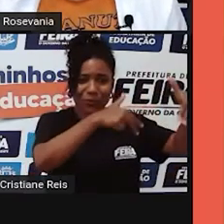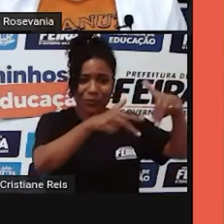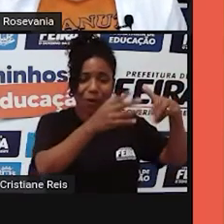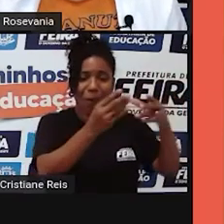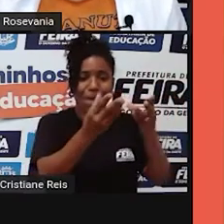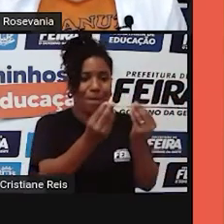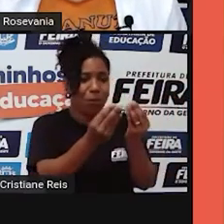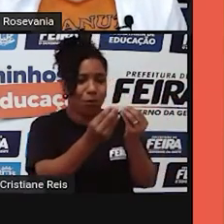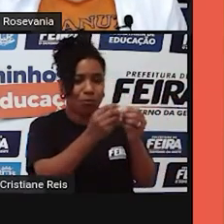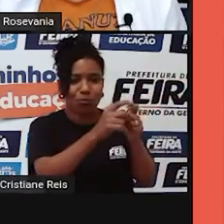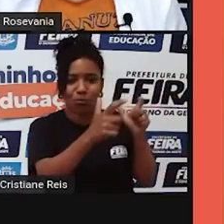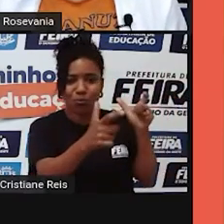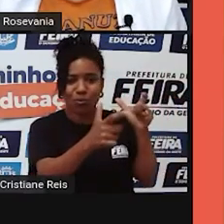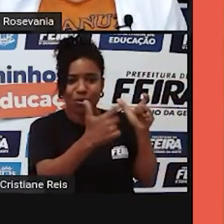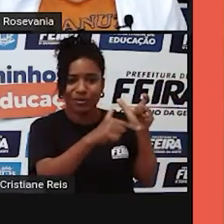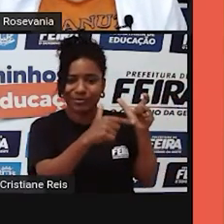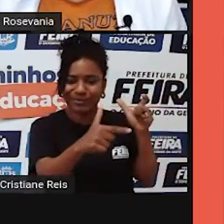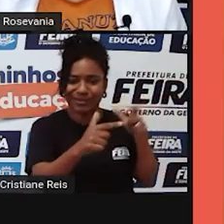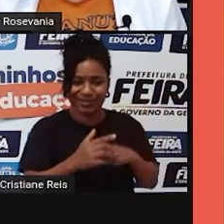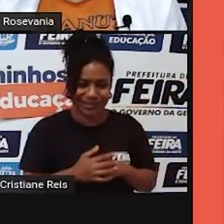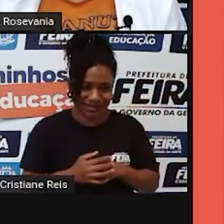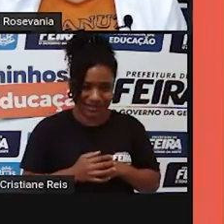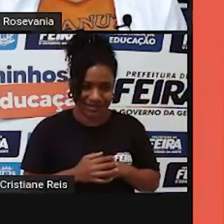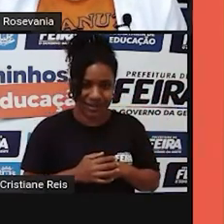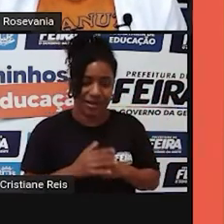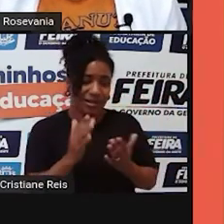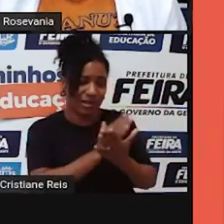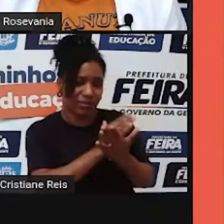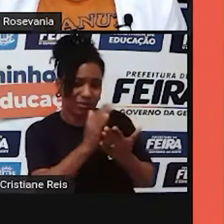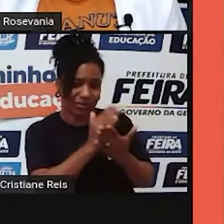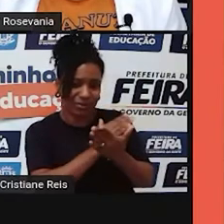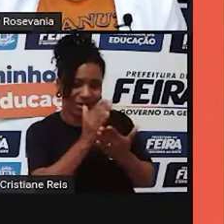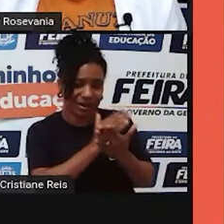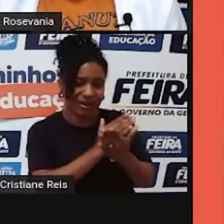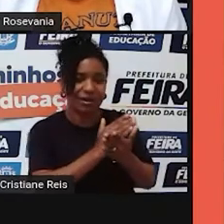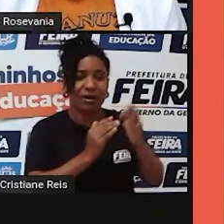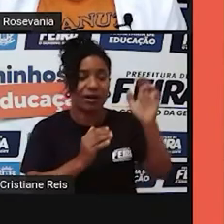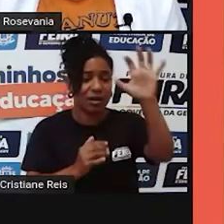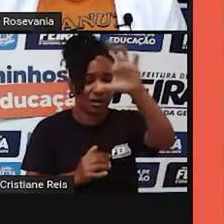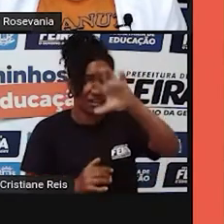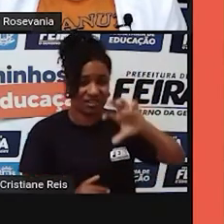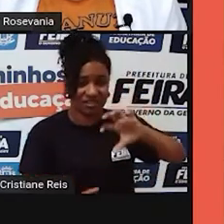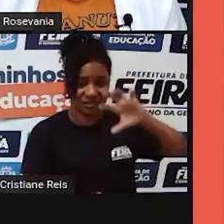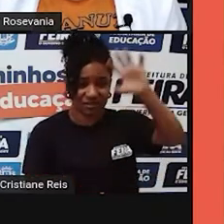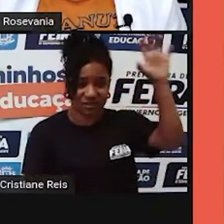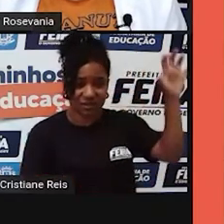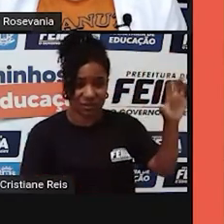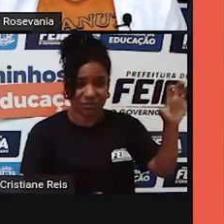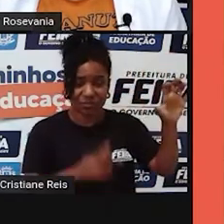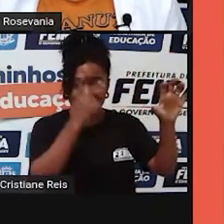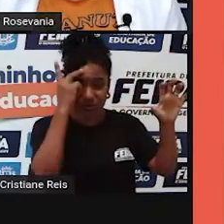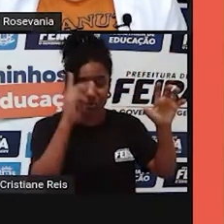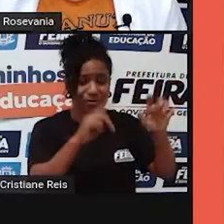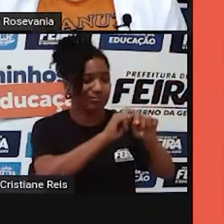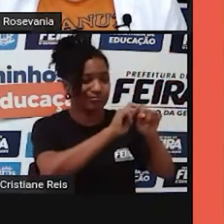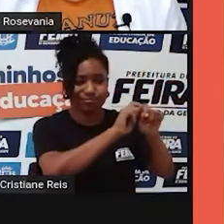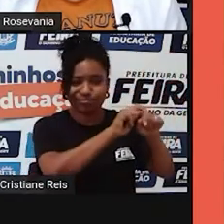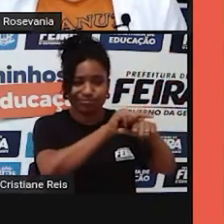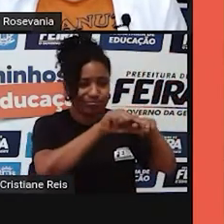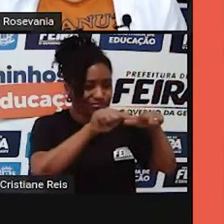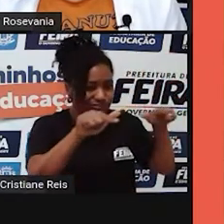nós temos áreas que não atraem muito o povo, áreas que elas não têm uma quantidade